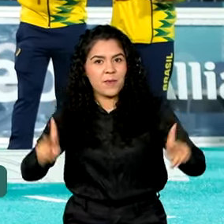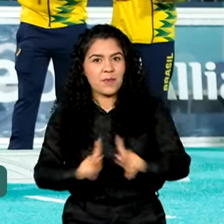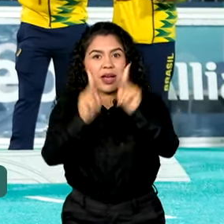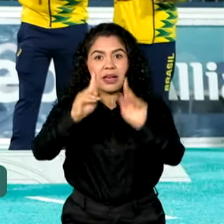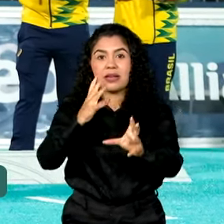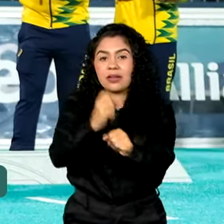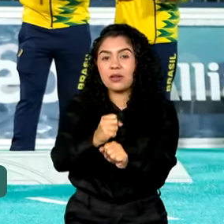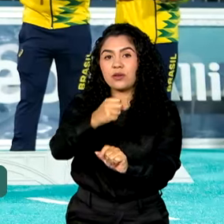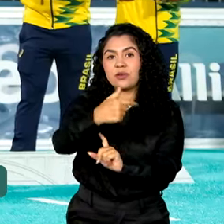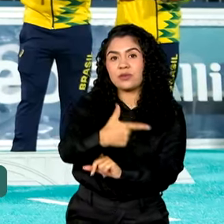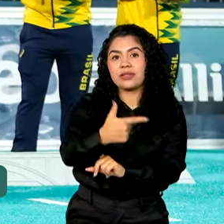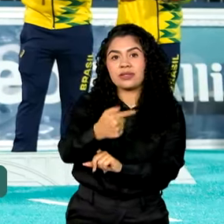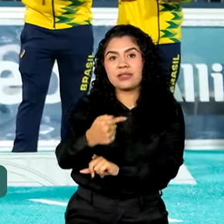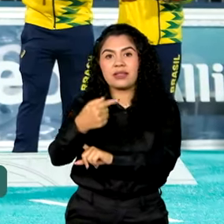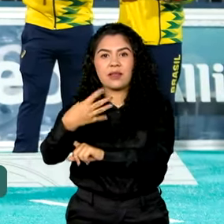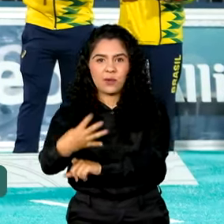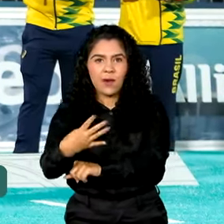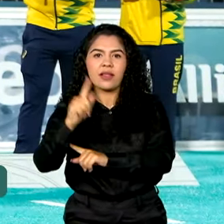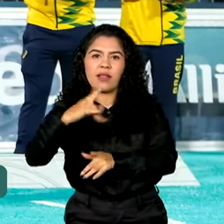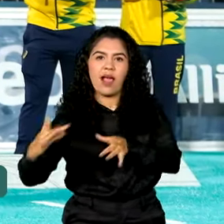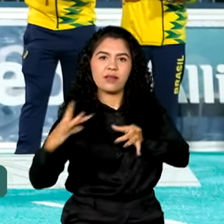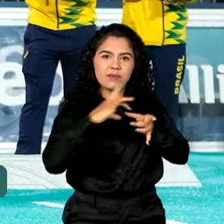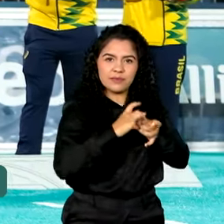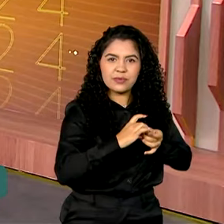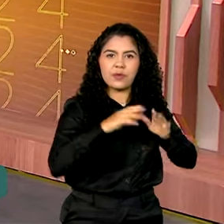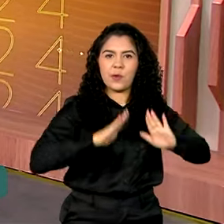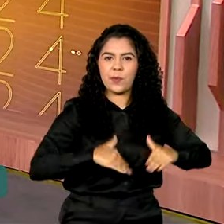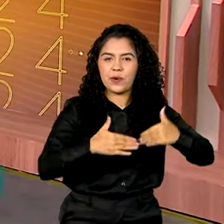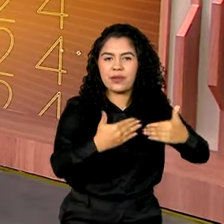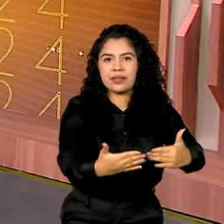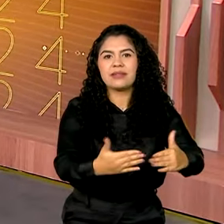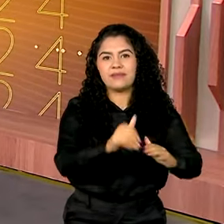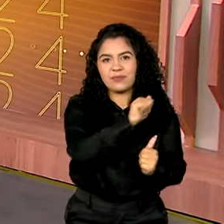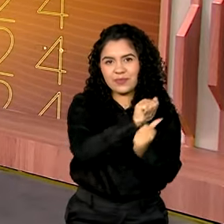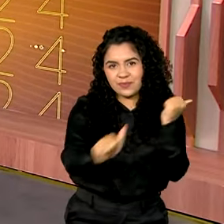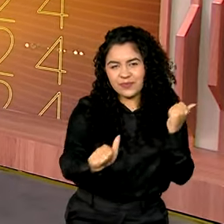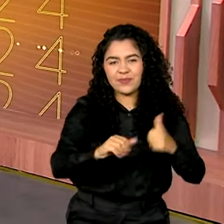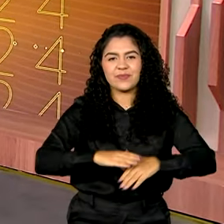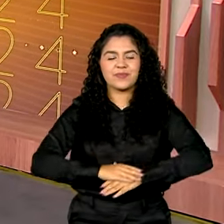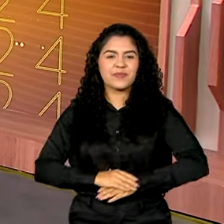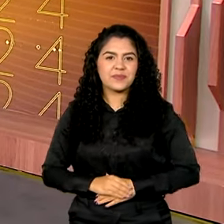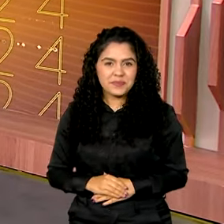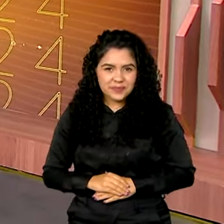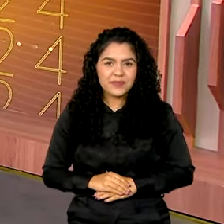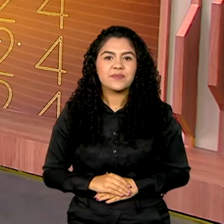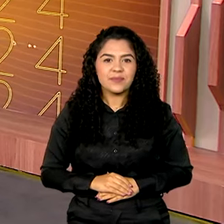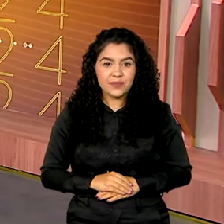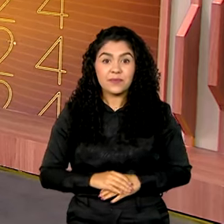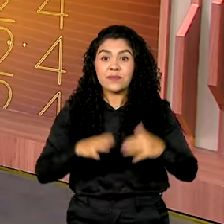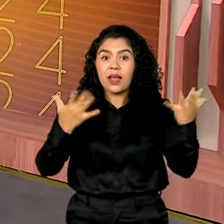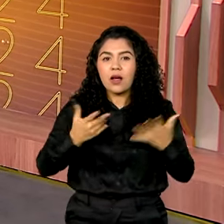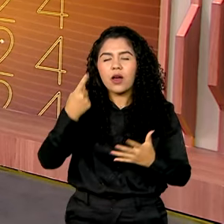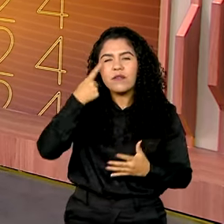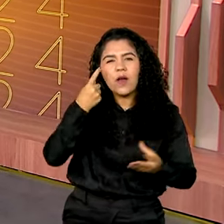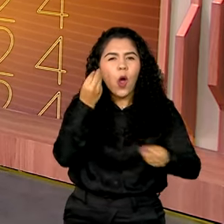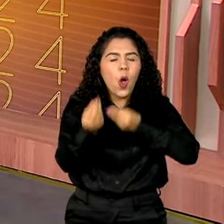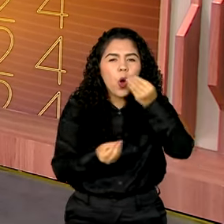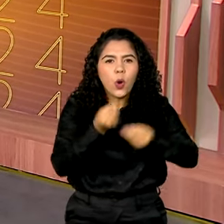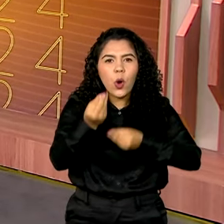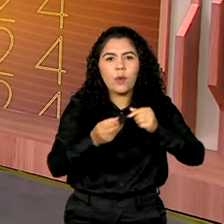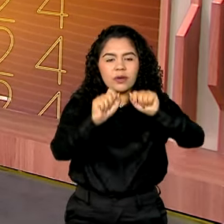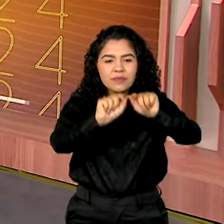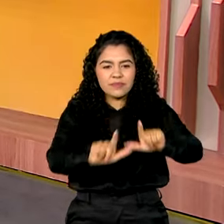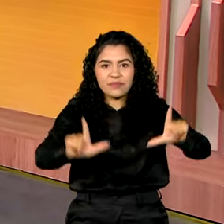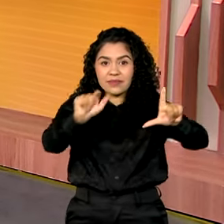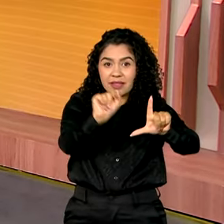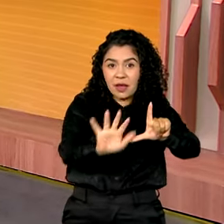integram o programa do Ministério do Esporte. É isso, vamos ver agora também como ficou o quadro geral de medalhas